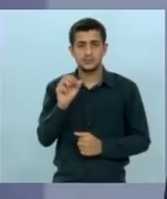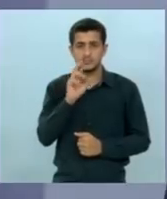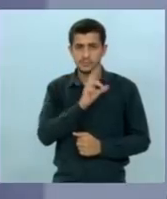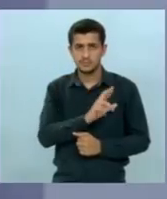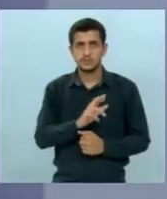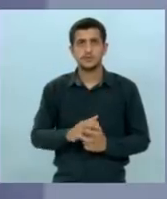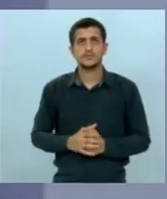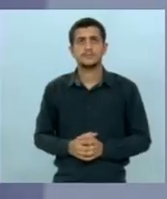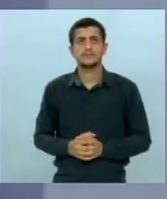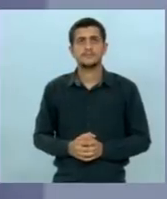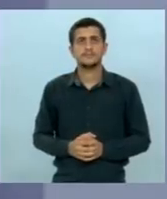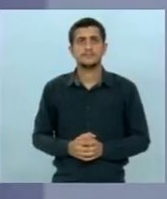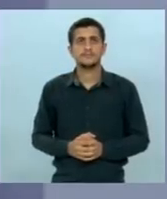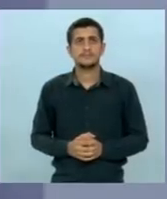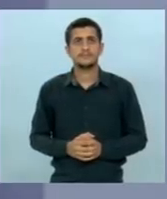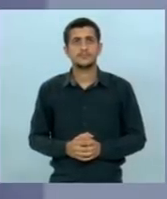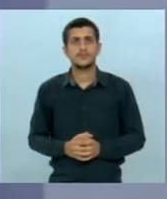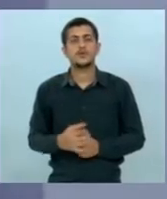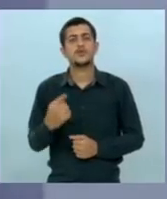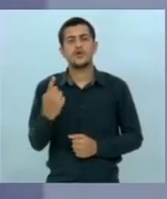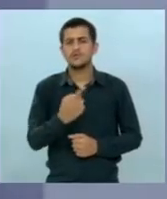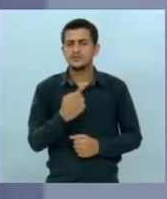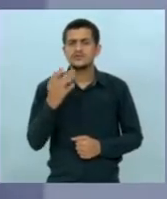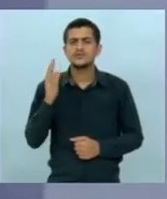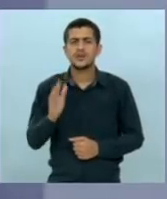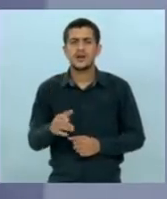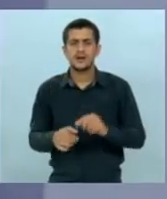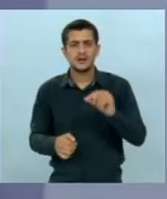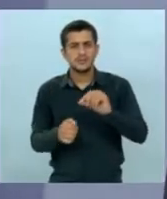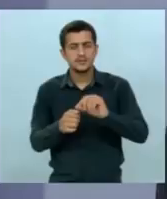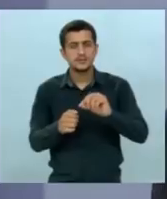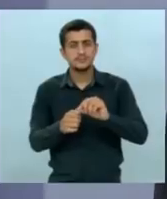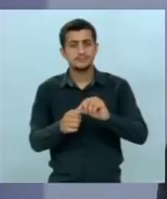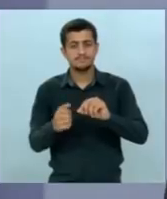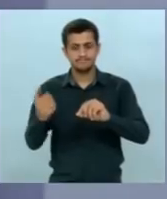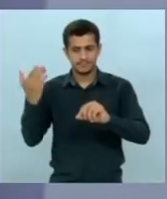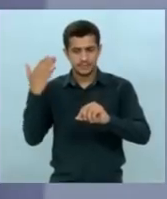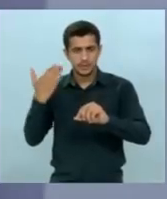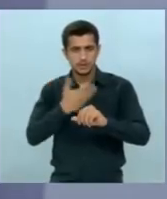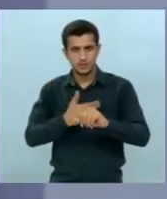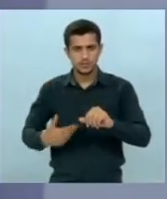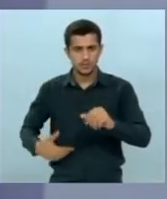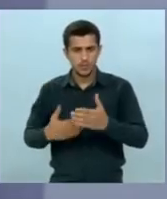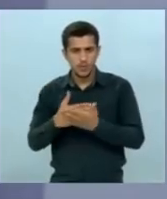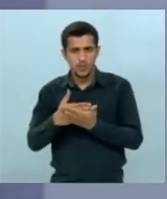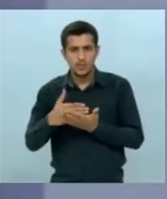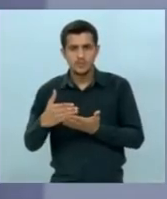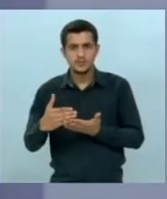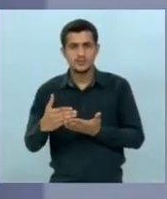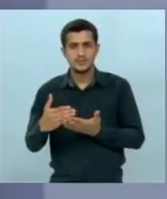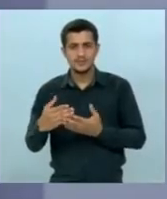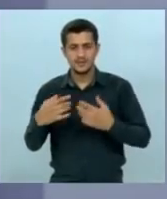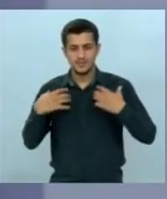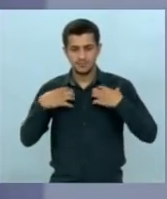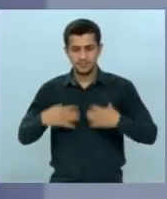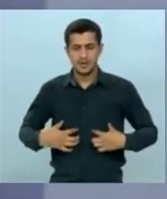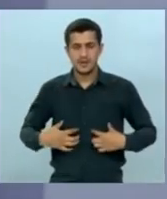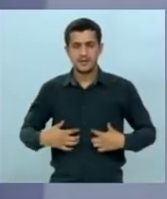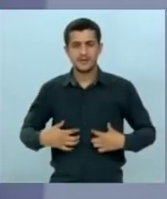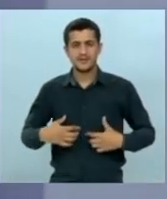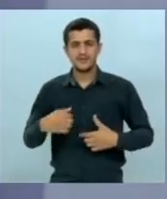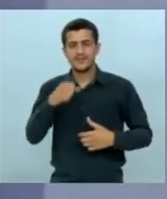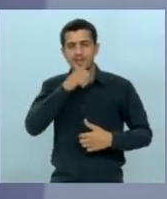candidato nós já estamos fazendo porque quando começou o governo os coletes todos vencidos os armamentos